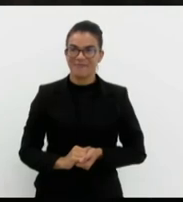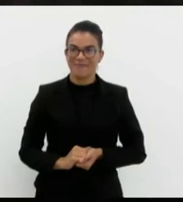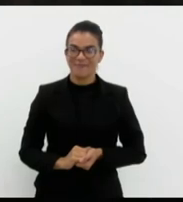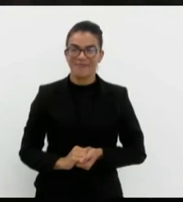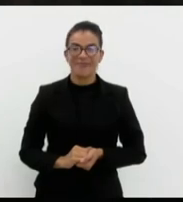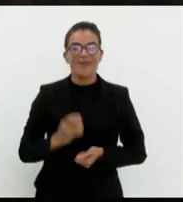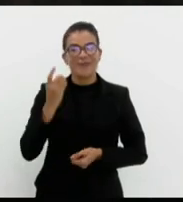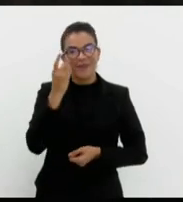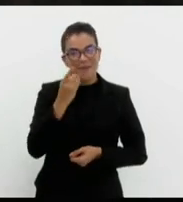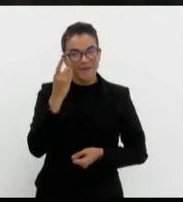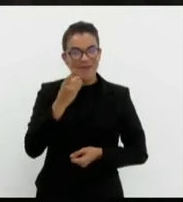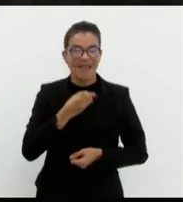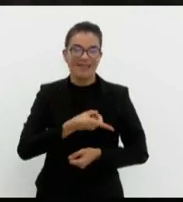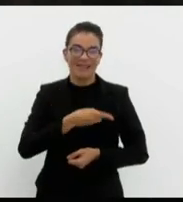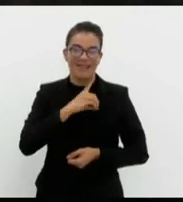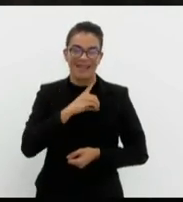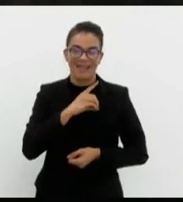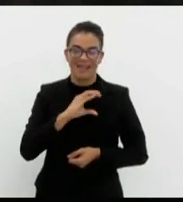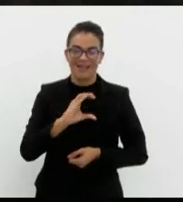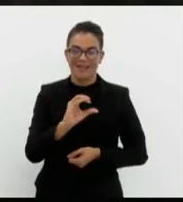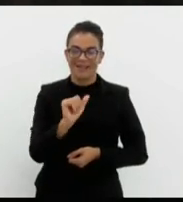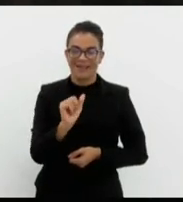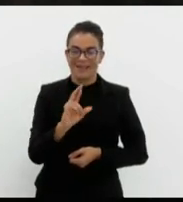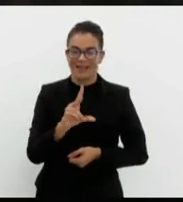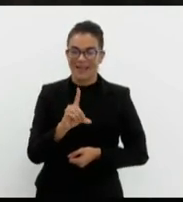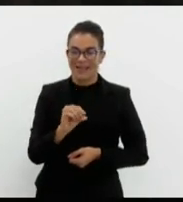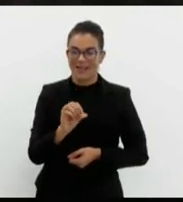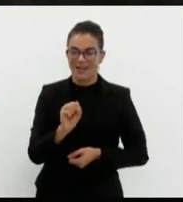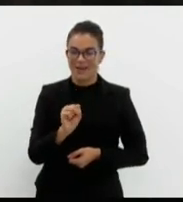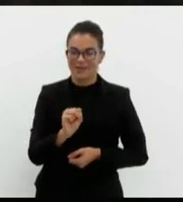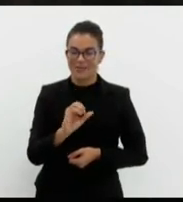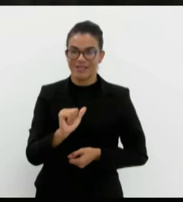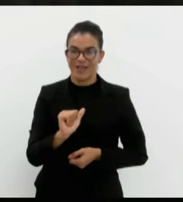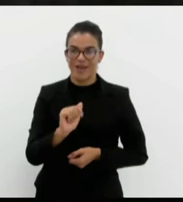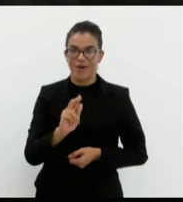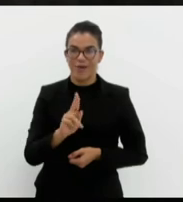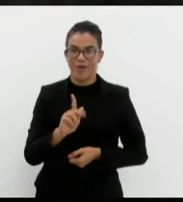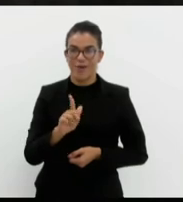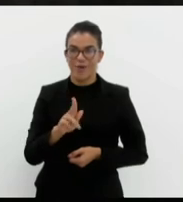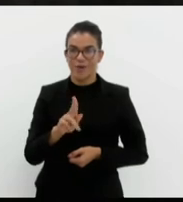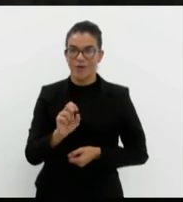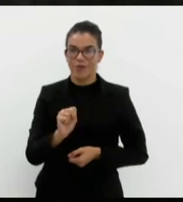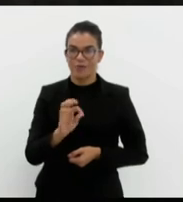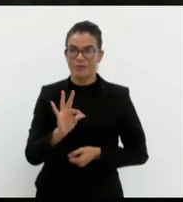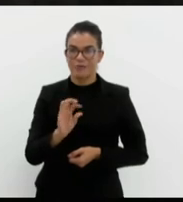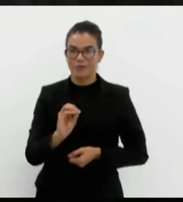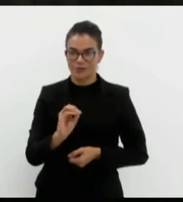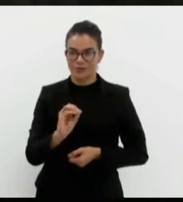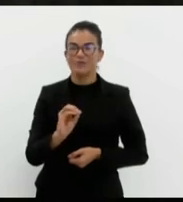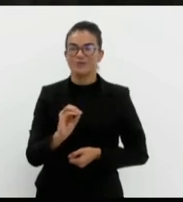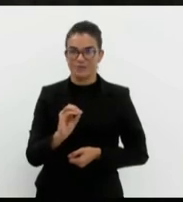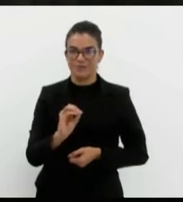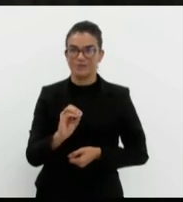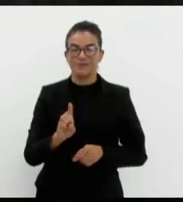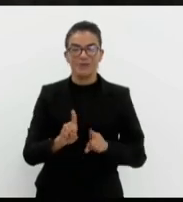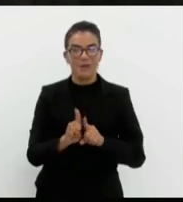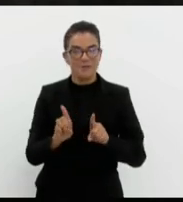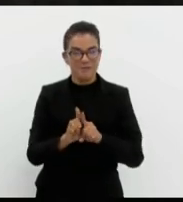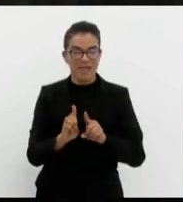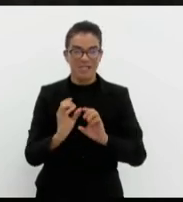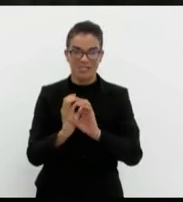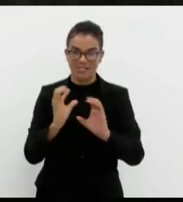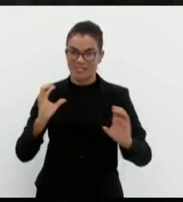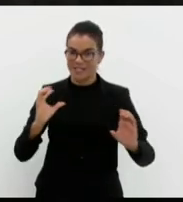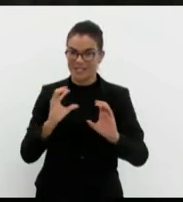deputado delegado Carlos Augusto, deputado, meu colega engenheiro civil,